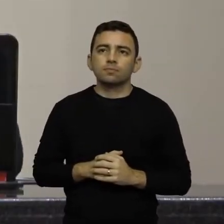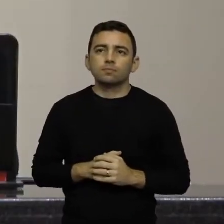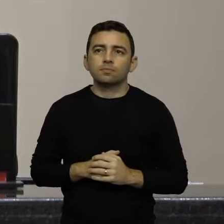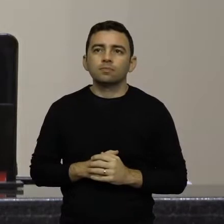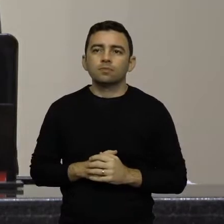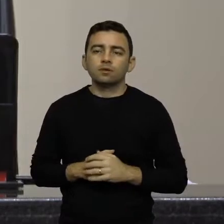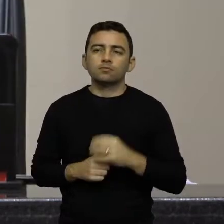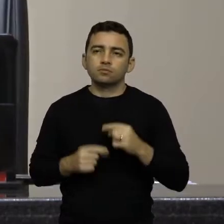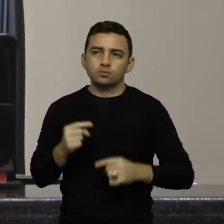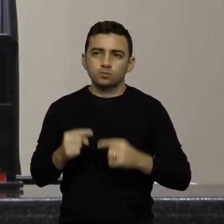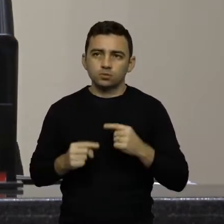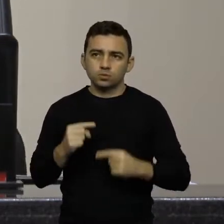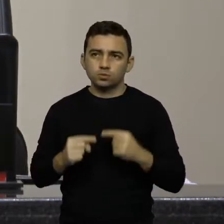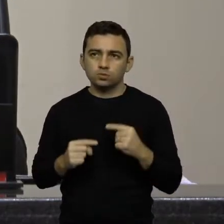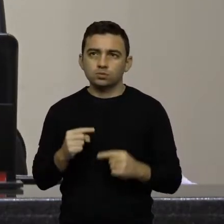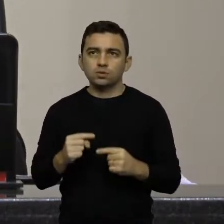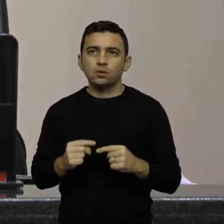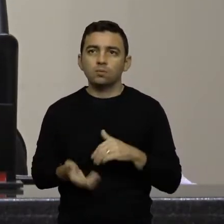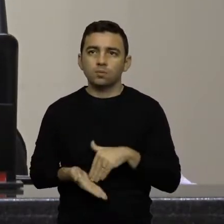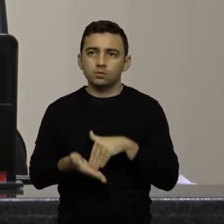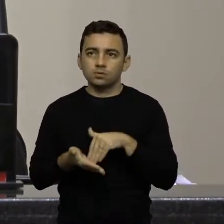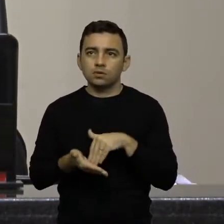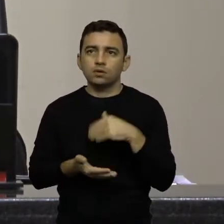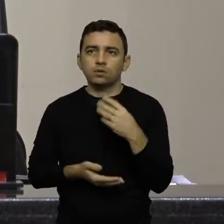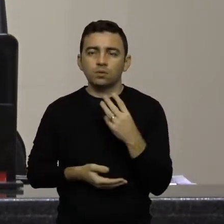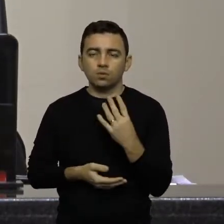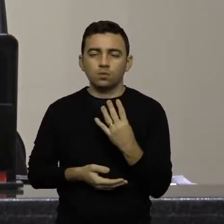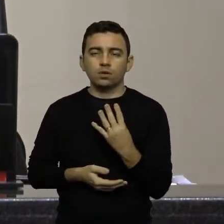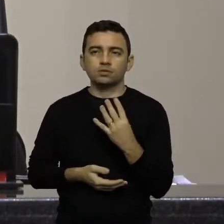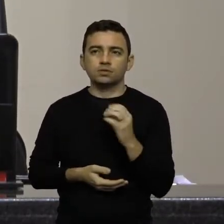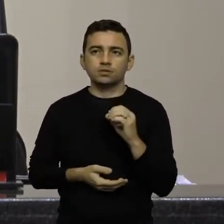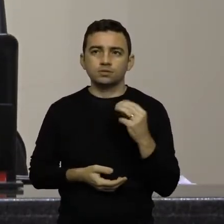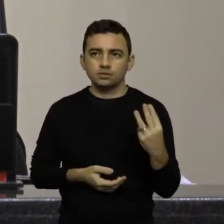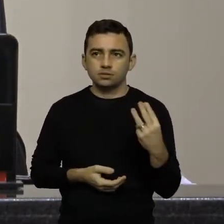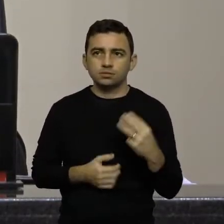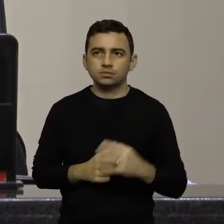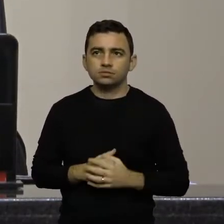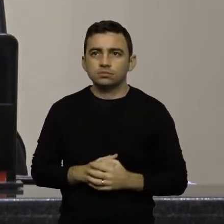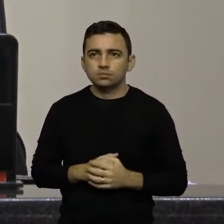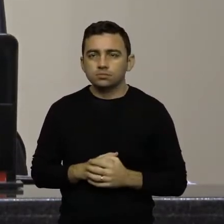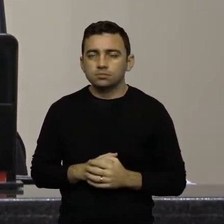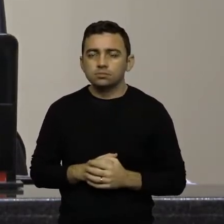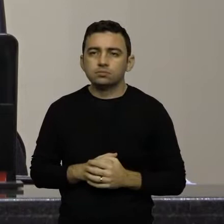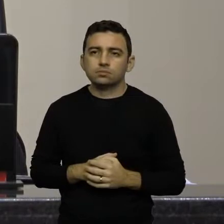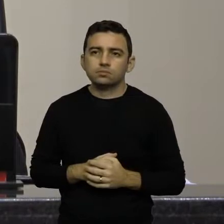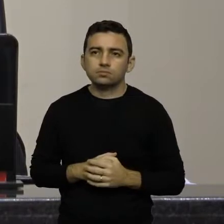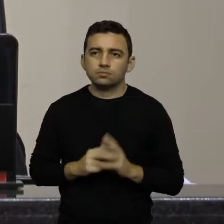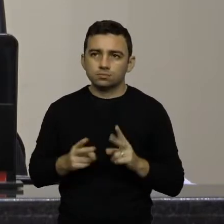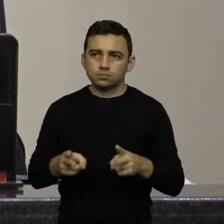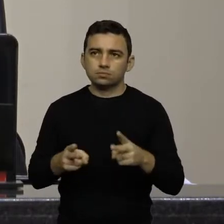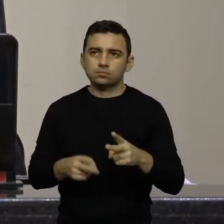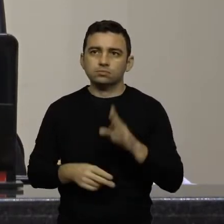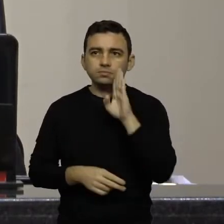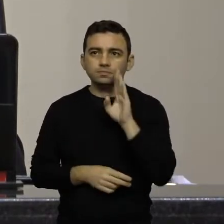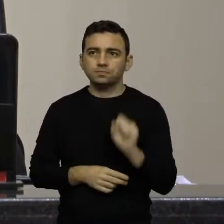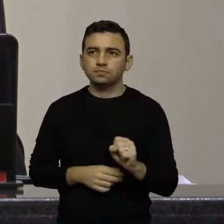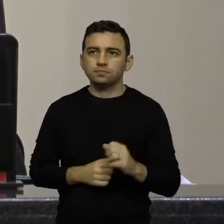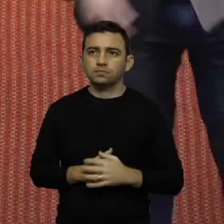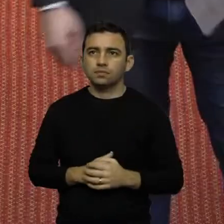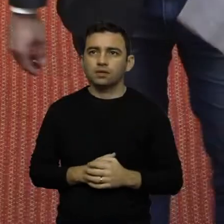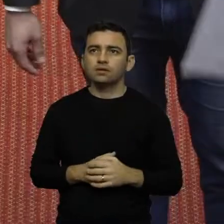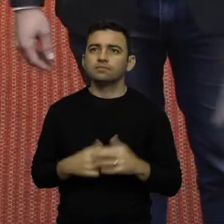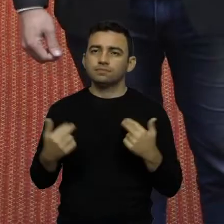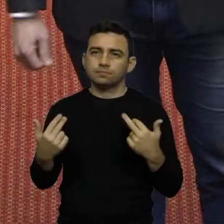discussão, a moção 403. Presidente... Vou discutir ainda o deputado Bruno Souza. Da mesma